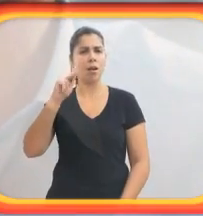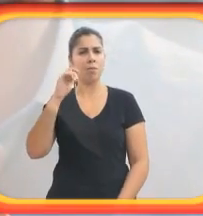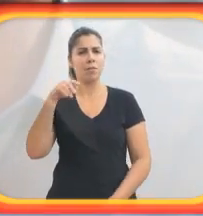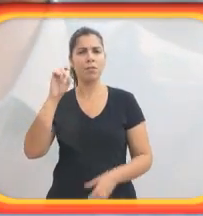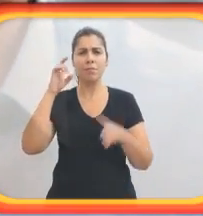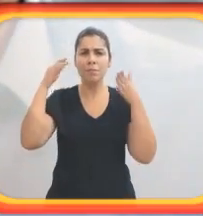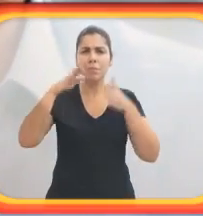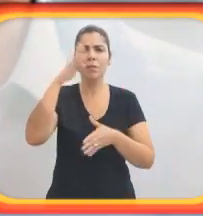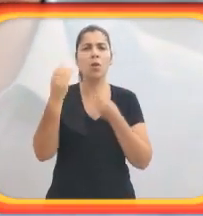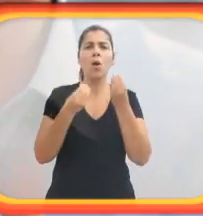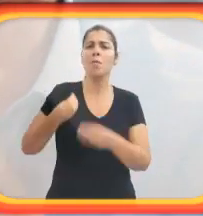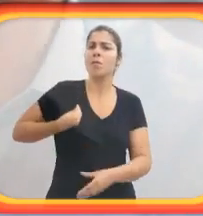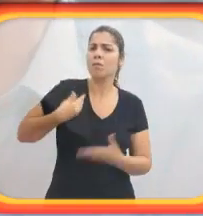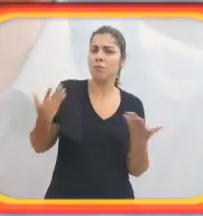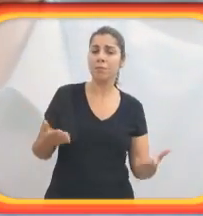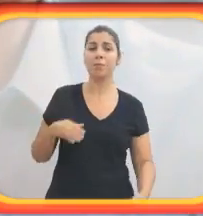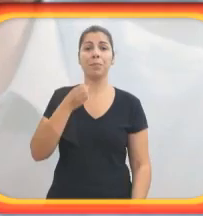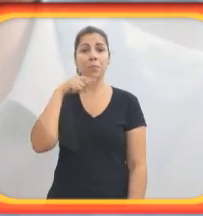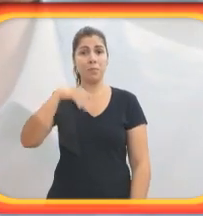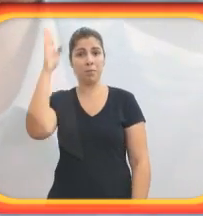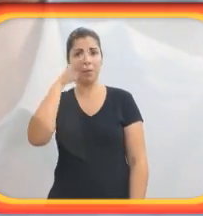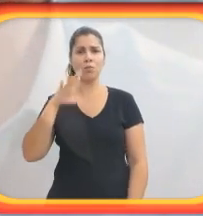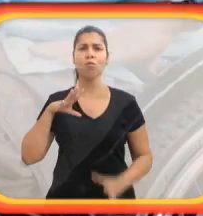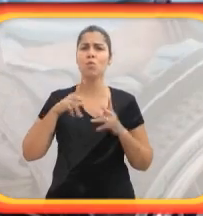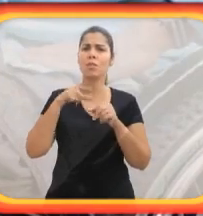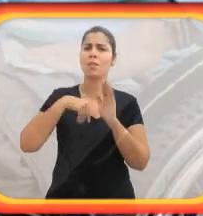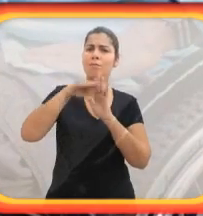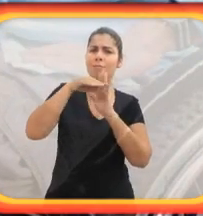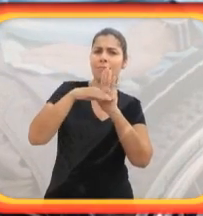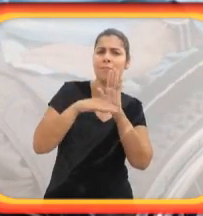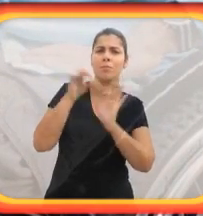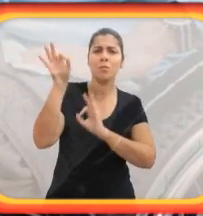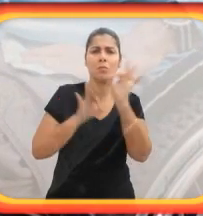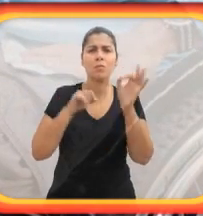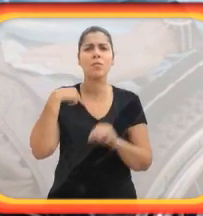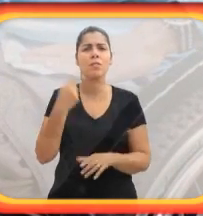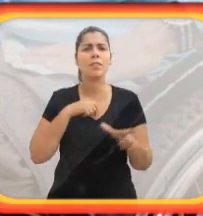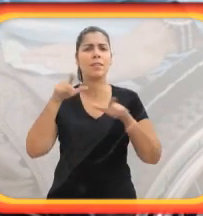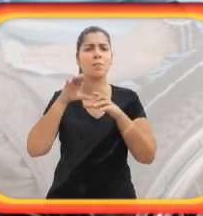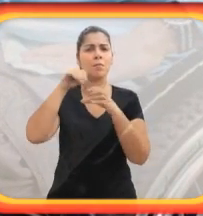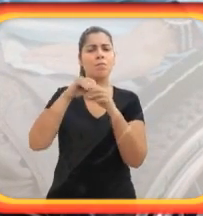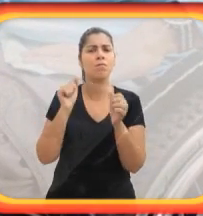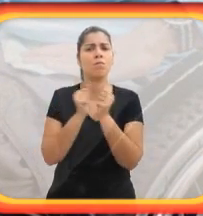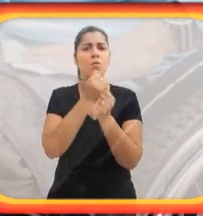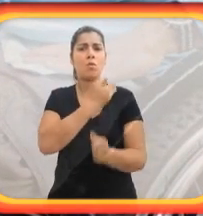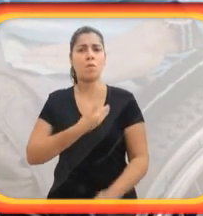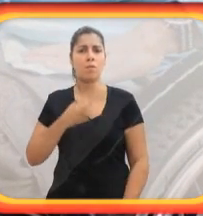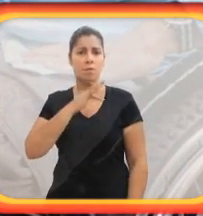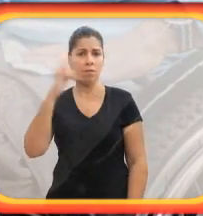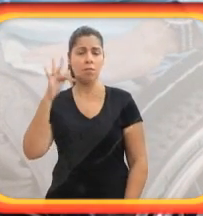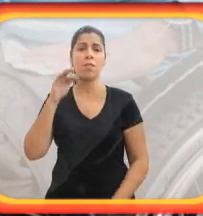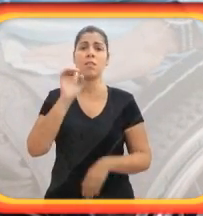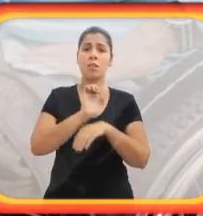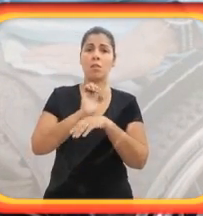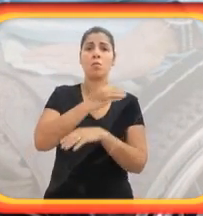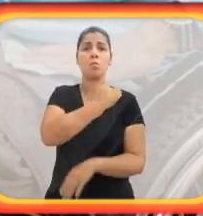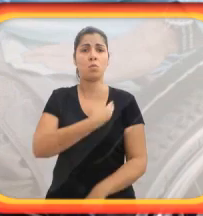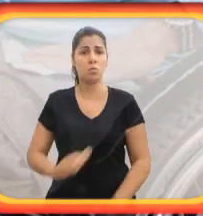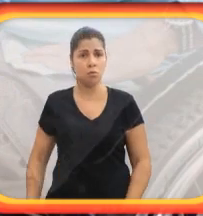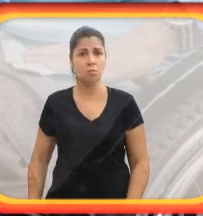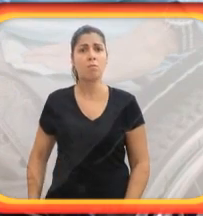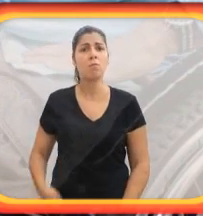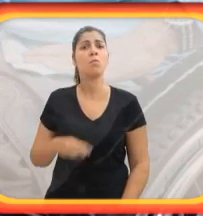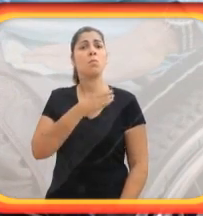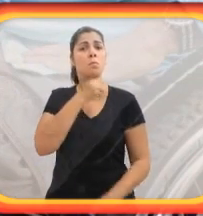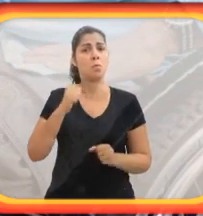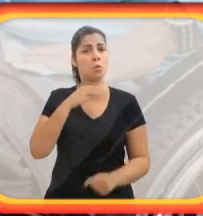atuação do ONU Habitat especificamente para o Brasil? Bom, no Brasil, em todos os nossos programas e projetos, a gente trabalha